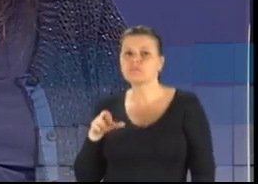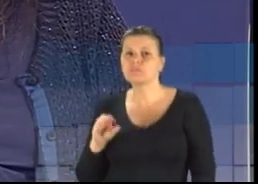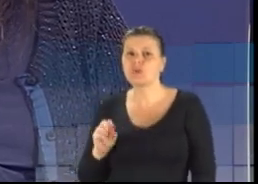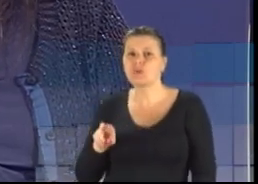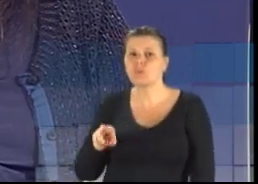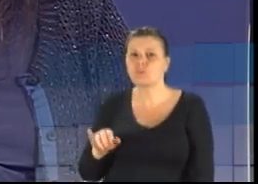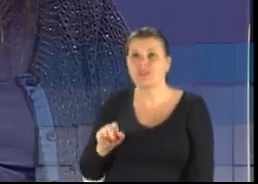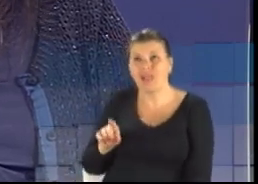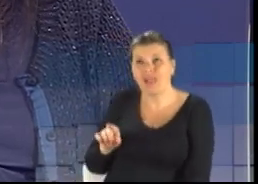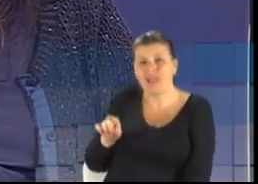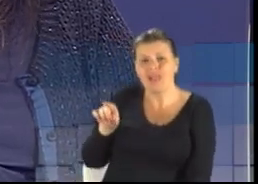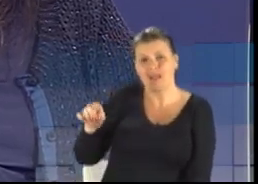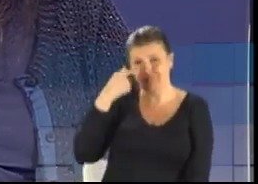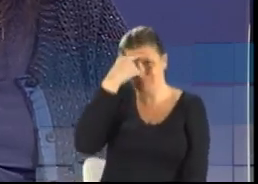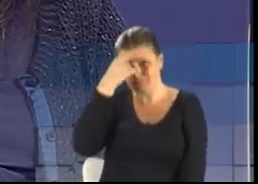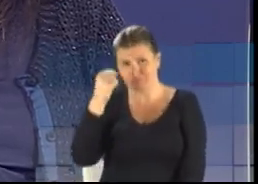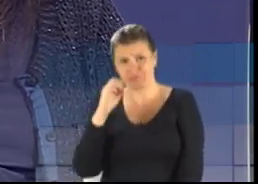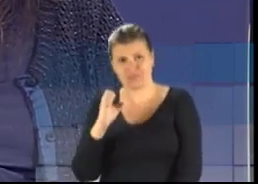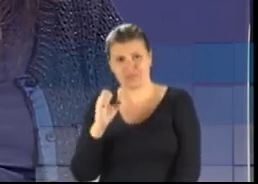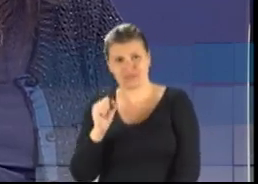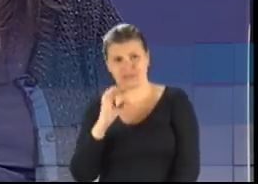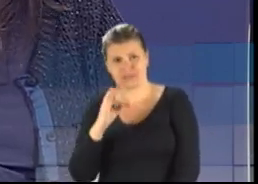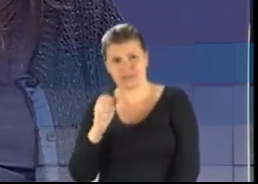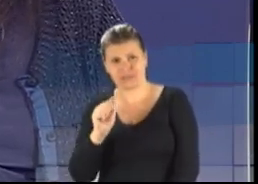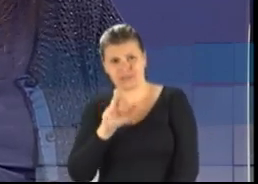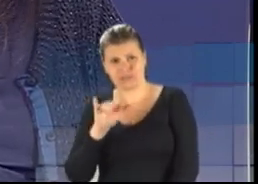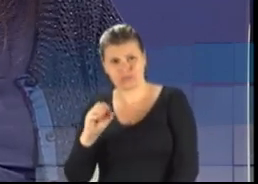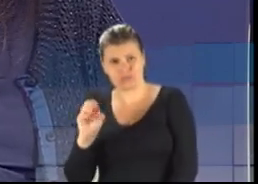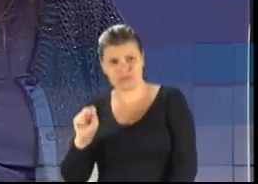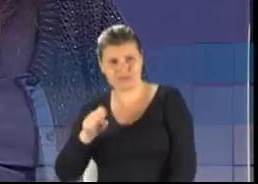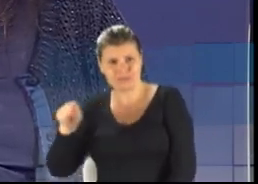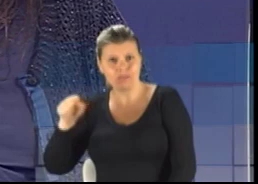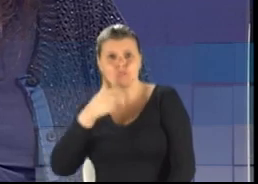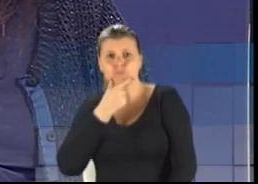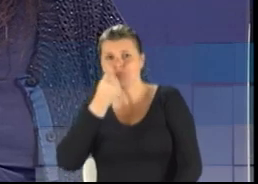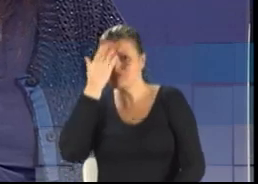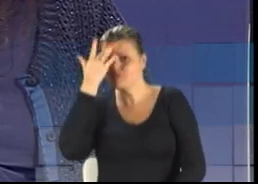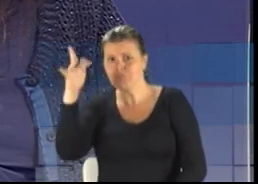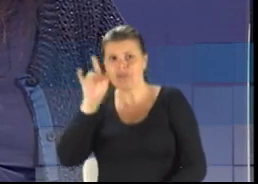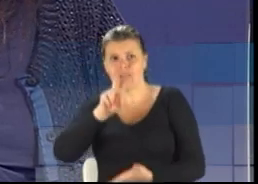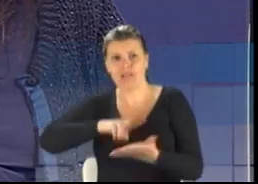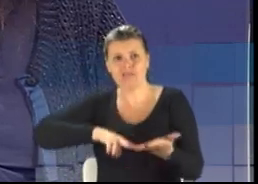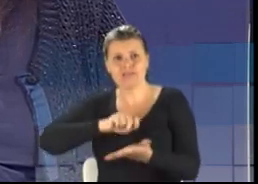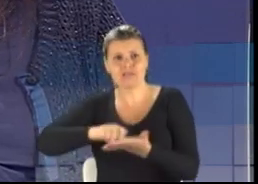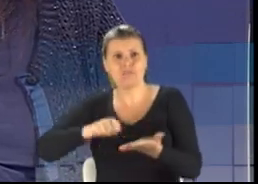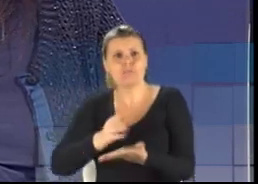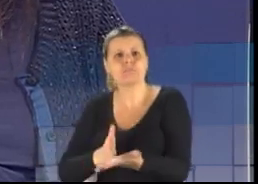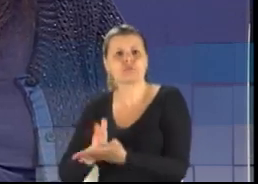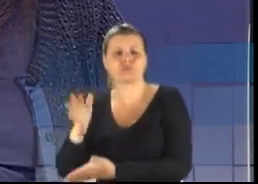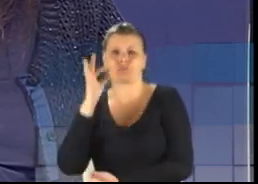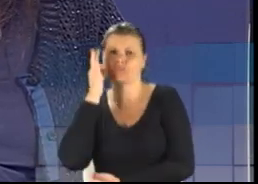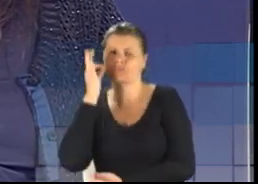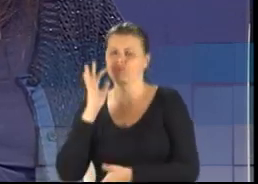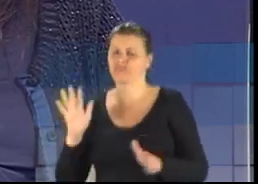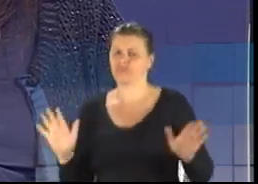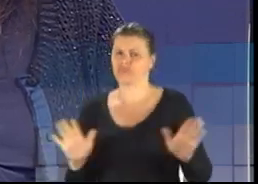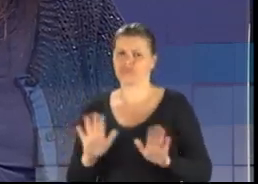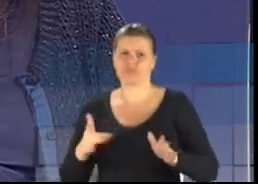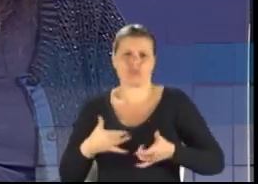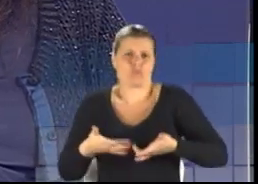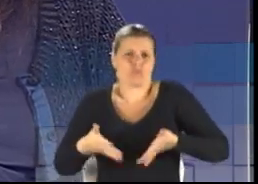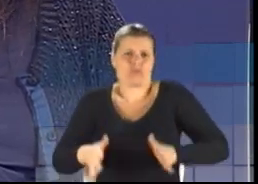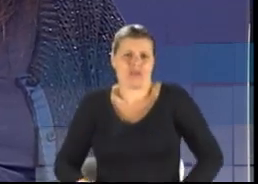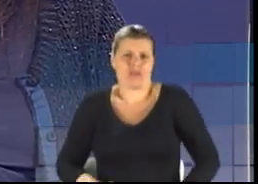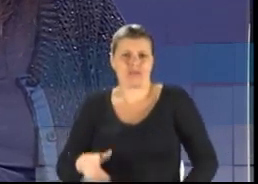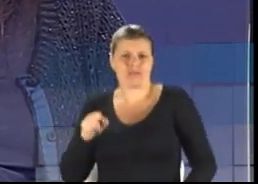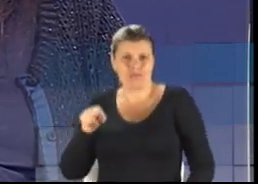onde um rapaz que era analfabeto passou no vestibular. Eu não quero o filho do trabalhador estudando numa universidade